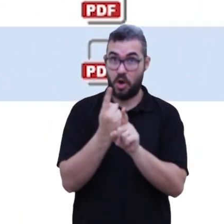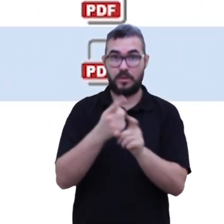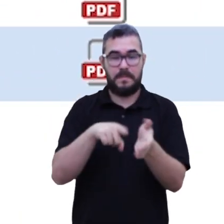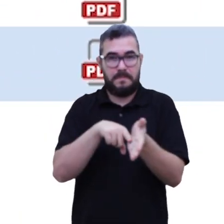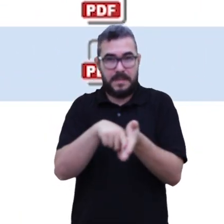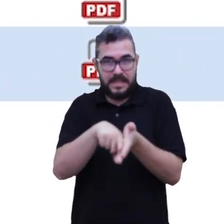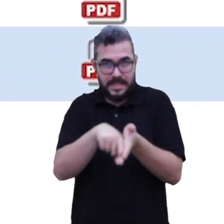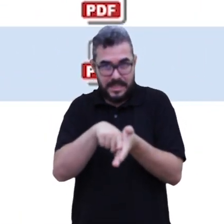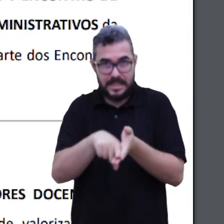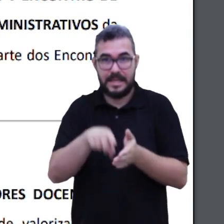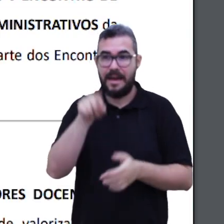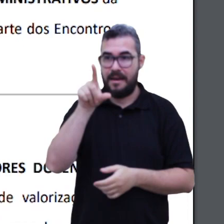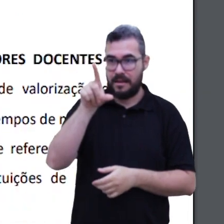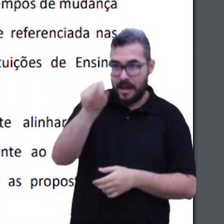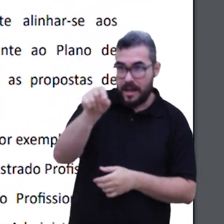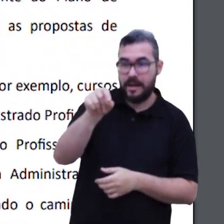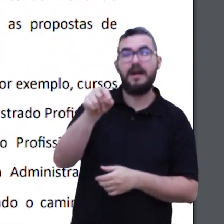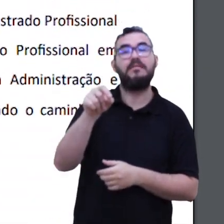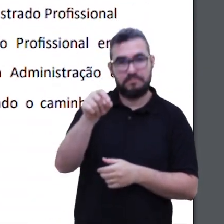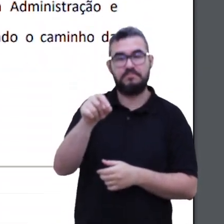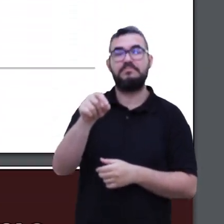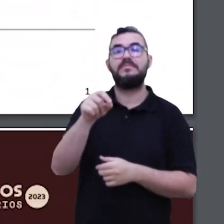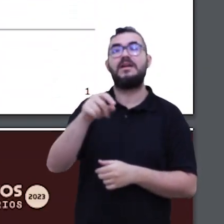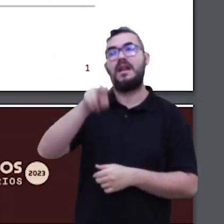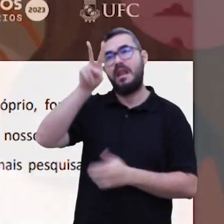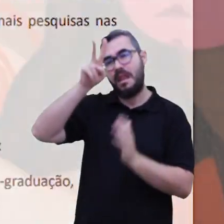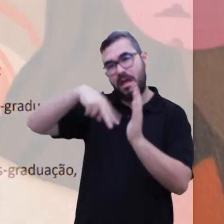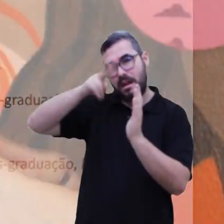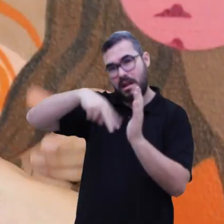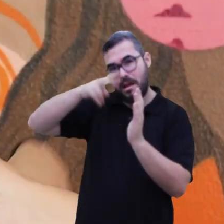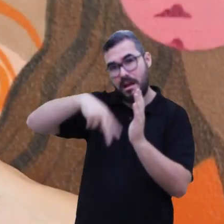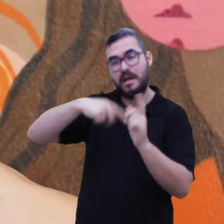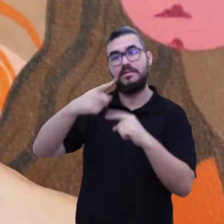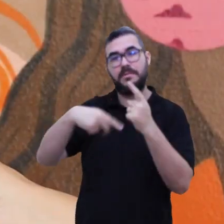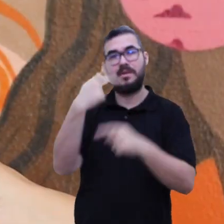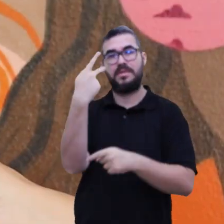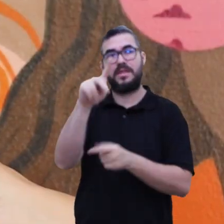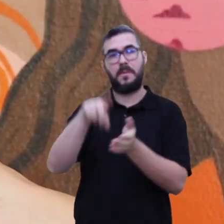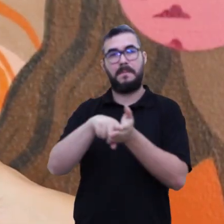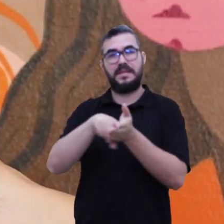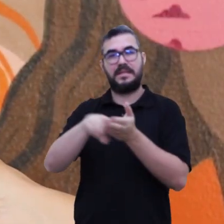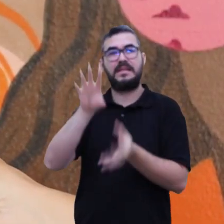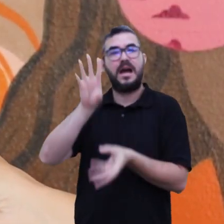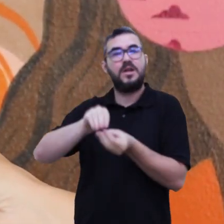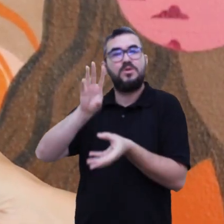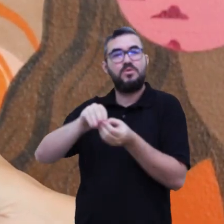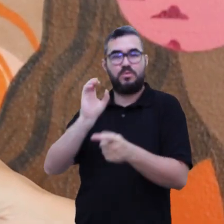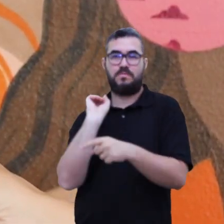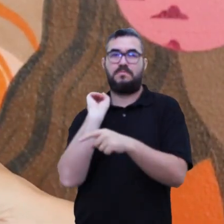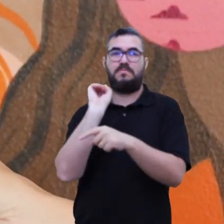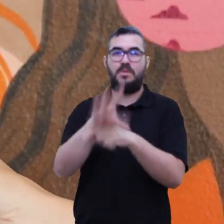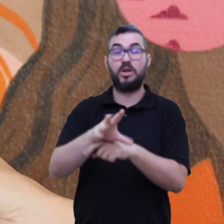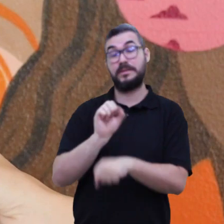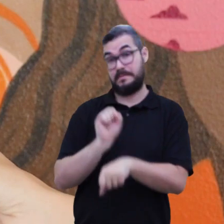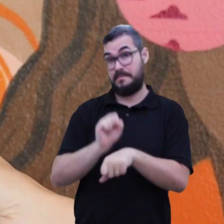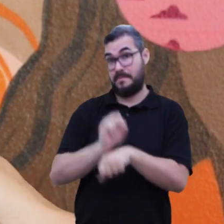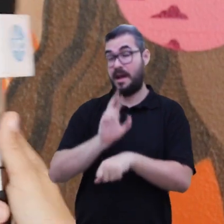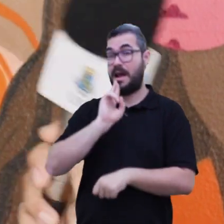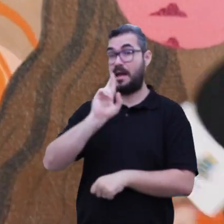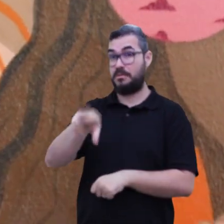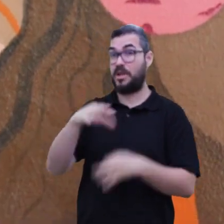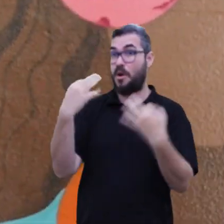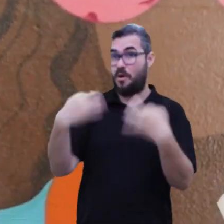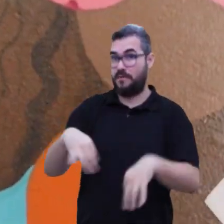Progep, o Encontro de Pesquisa, e aí você coloca o seu resumo e depois da inscrição é só esperar, aguardar a confirmação.